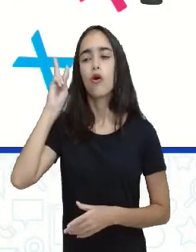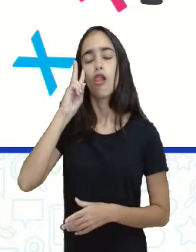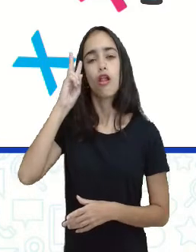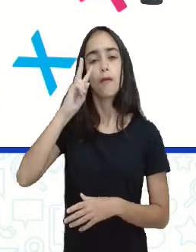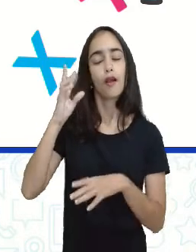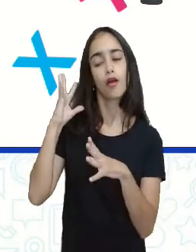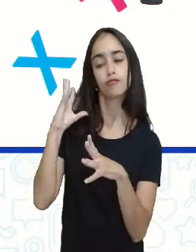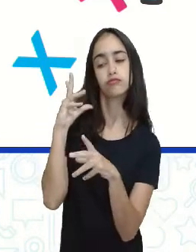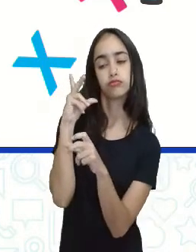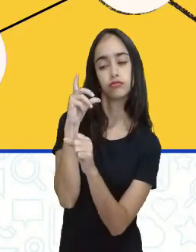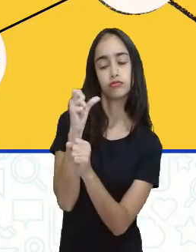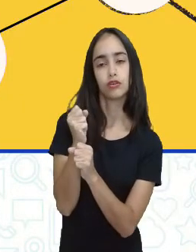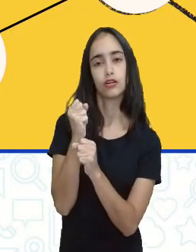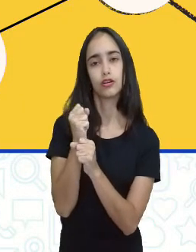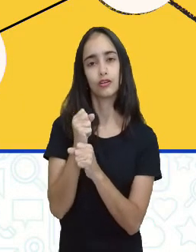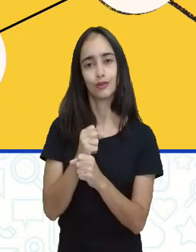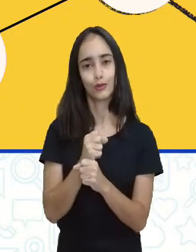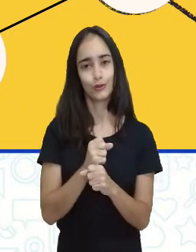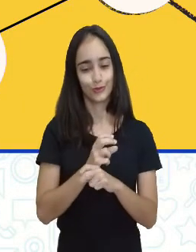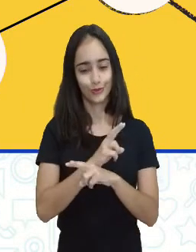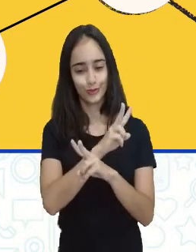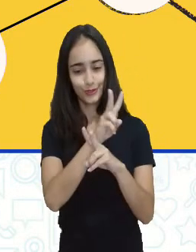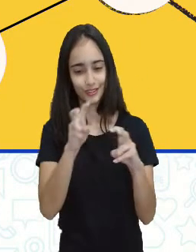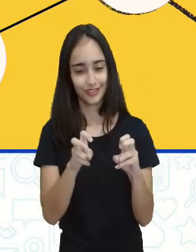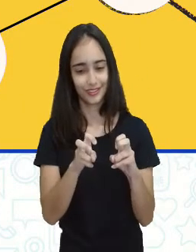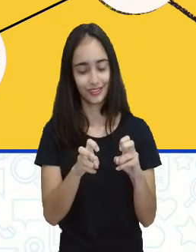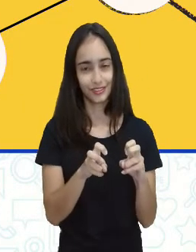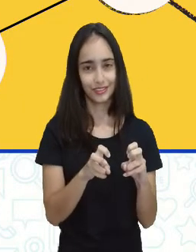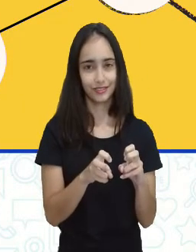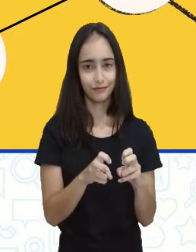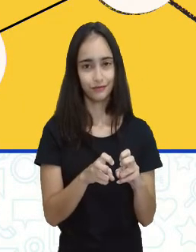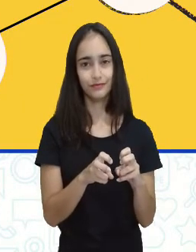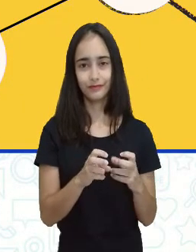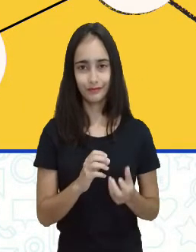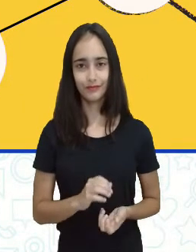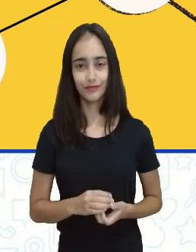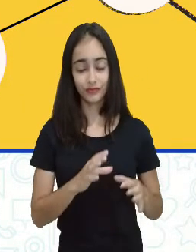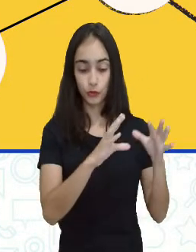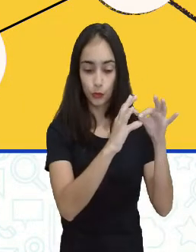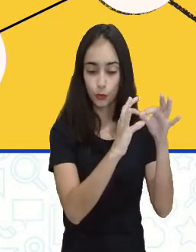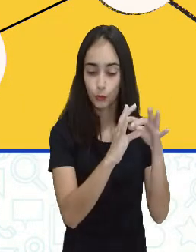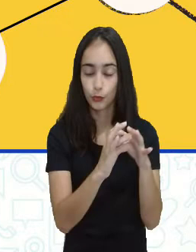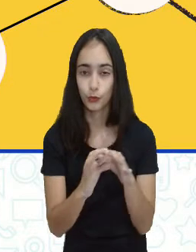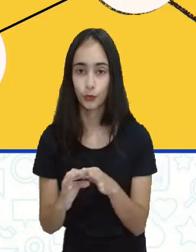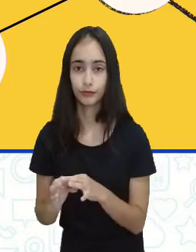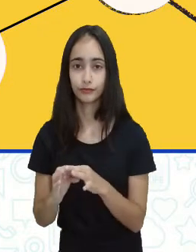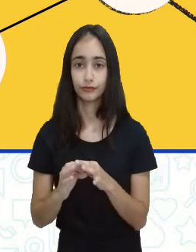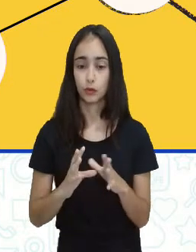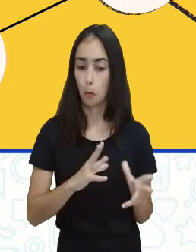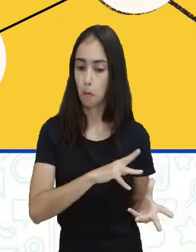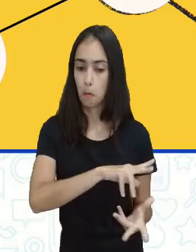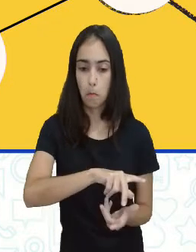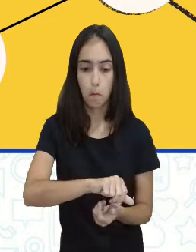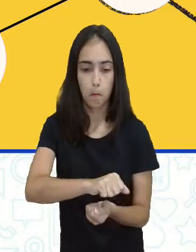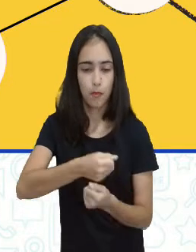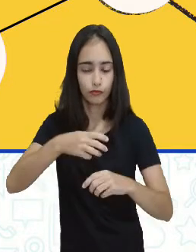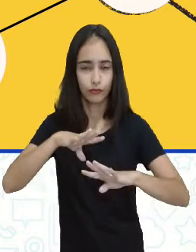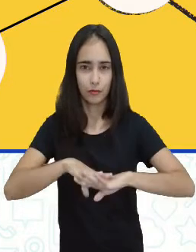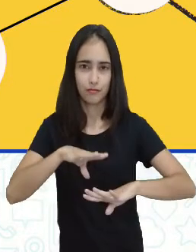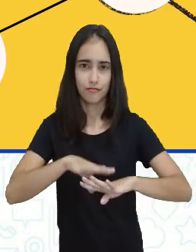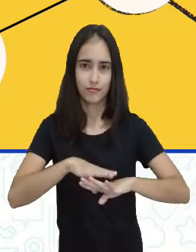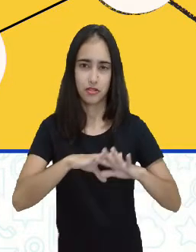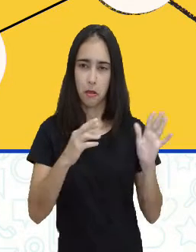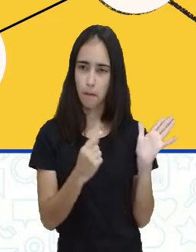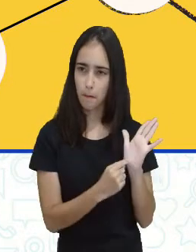os conteúdos que estão interligados, né? Olha aí, o mundão da matemática aí, representado por esse